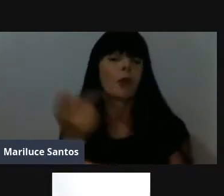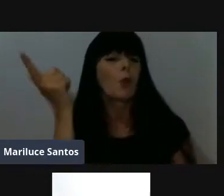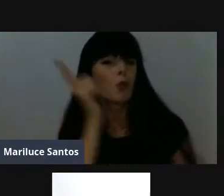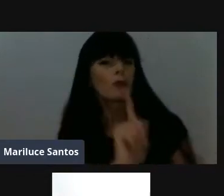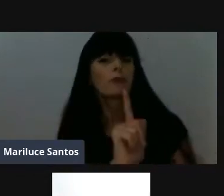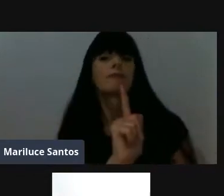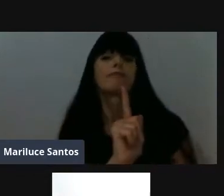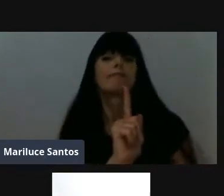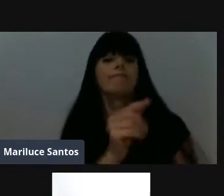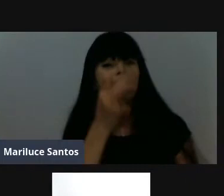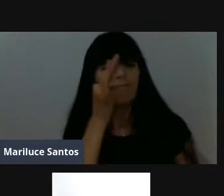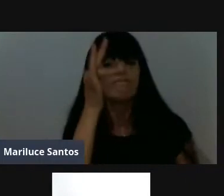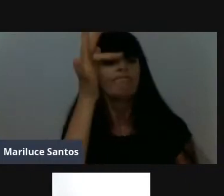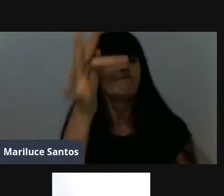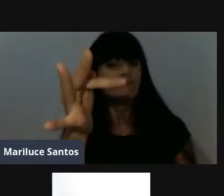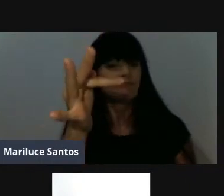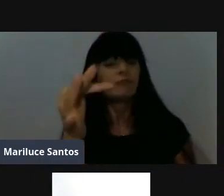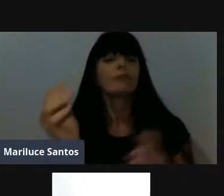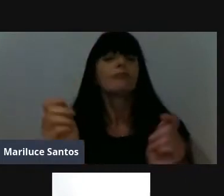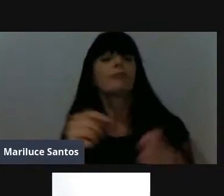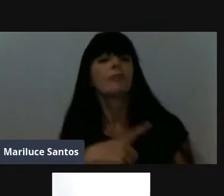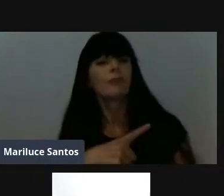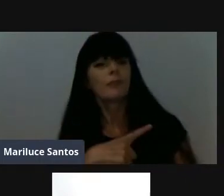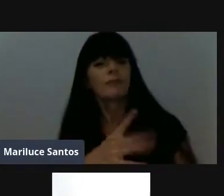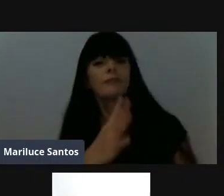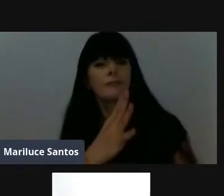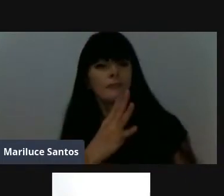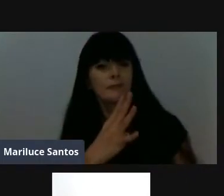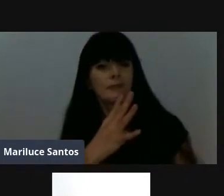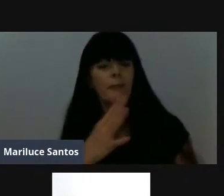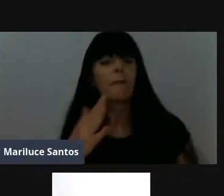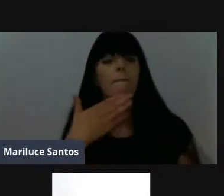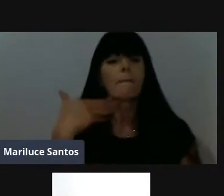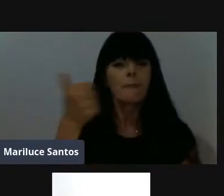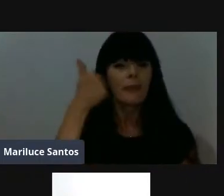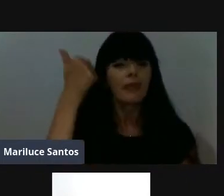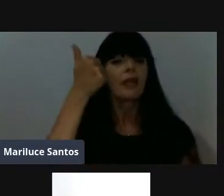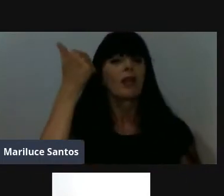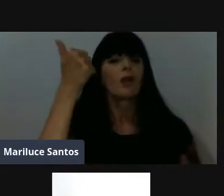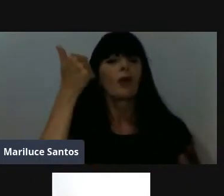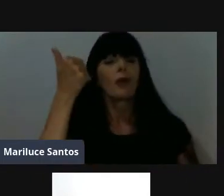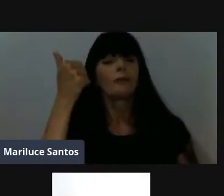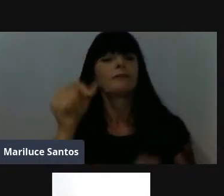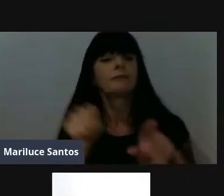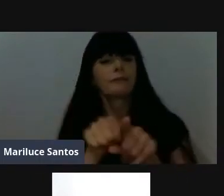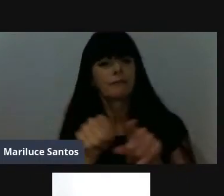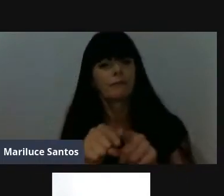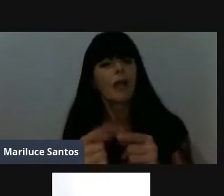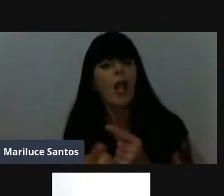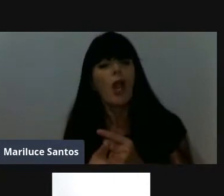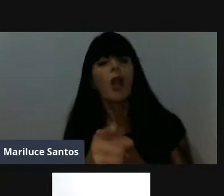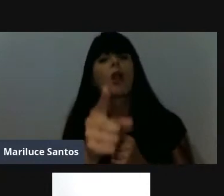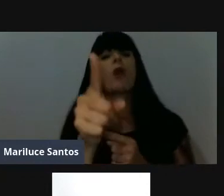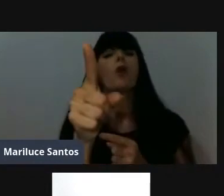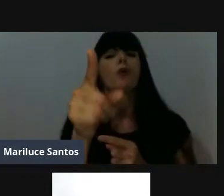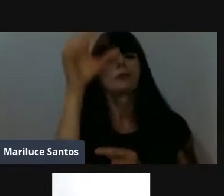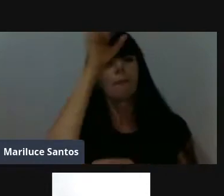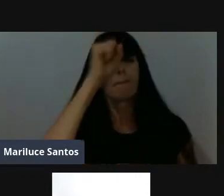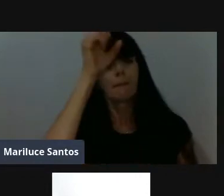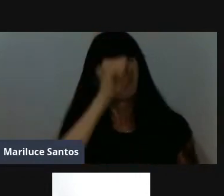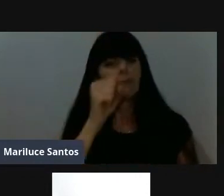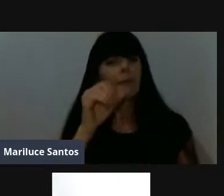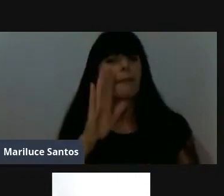almejar ter mais conhecimento, almejar ir mais longe, almejar aprender mais, almejar